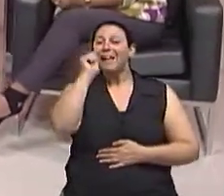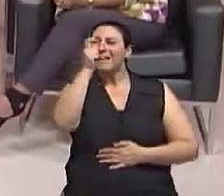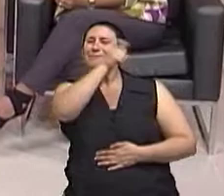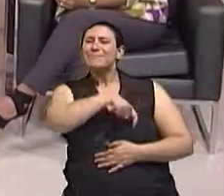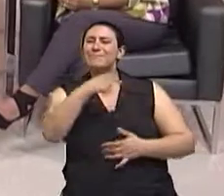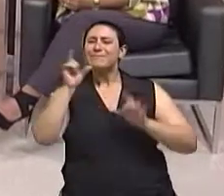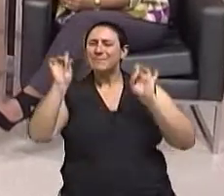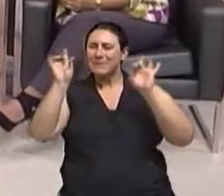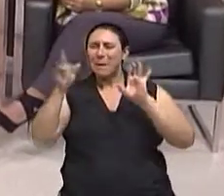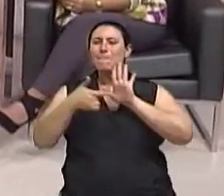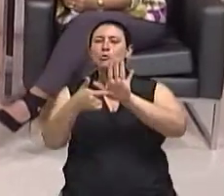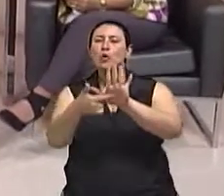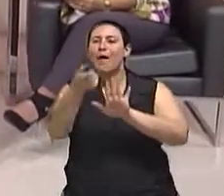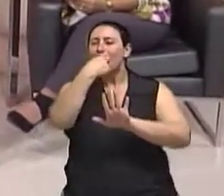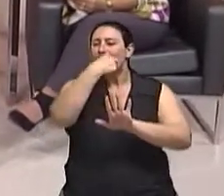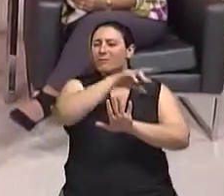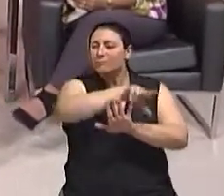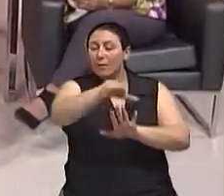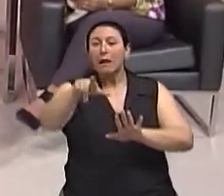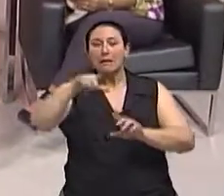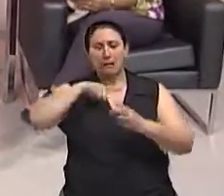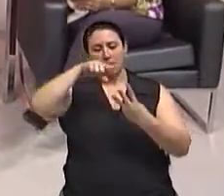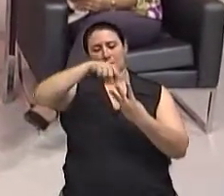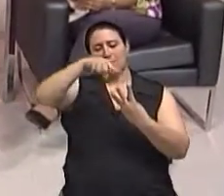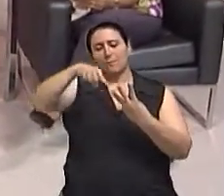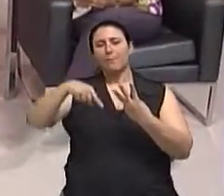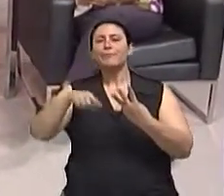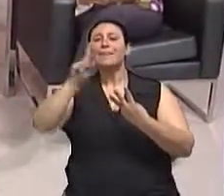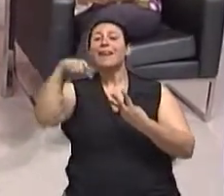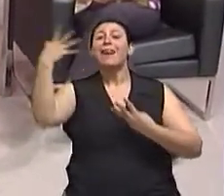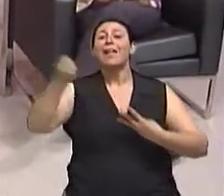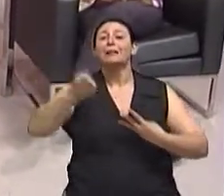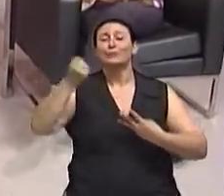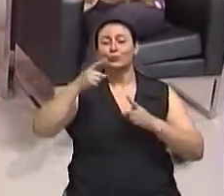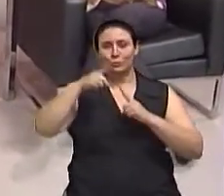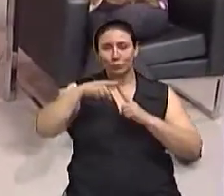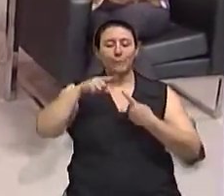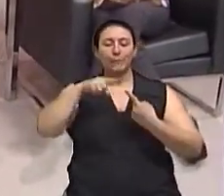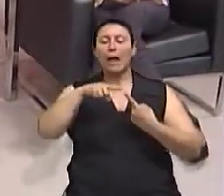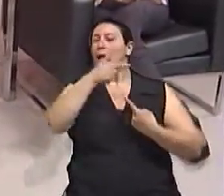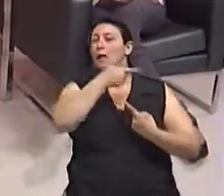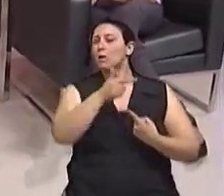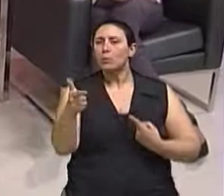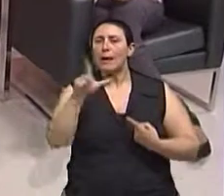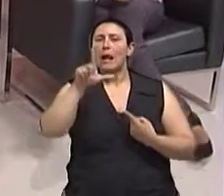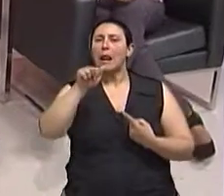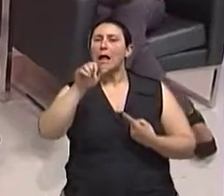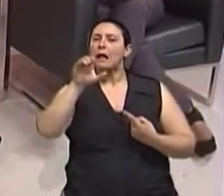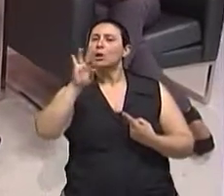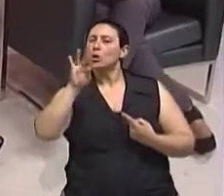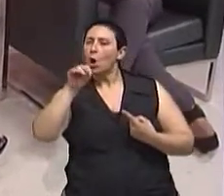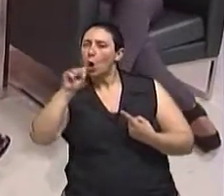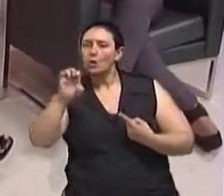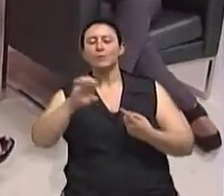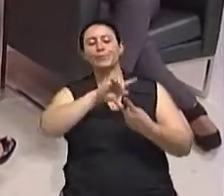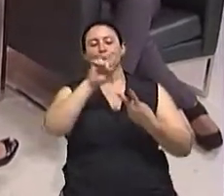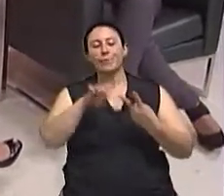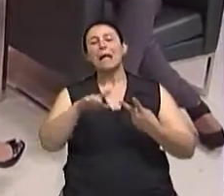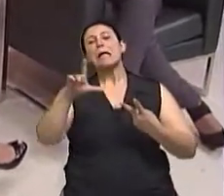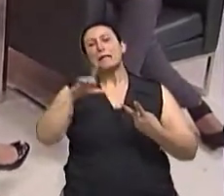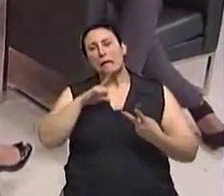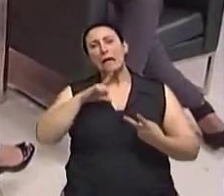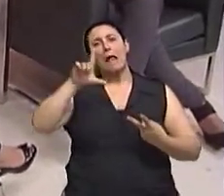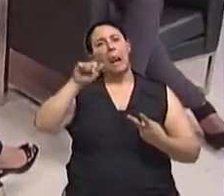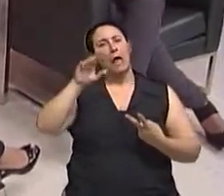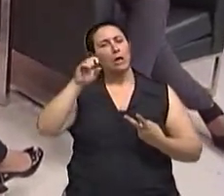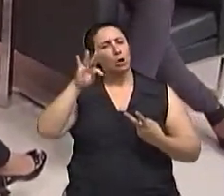shake, né? O que tem proteína, o que não tem... a lactose, o que tem a lactose, E o que tem um a um outro, um outro tipo de